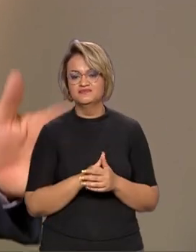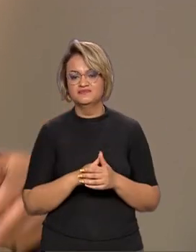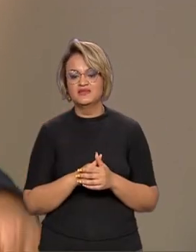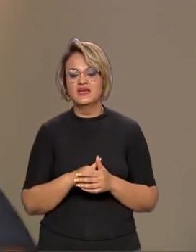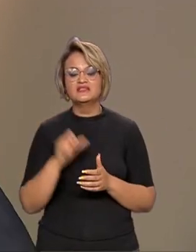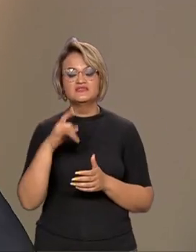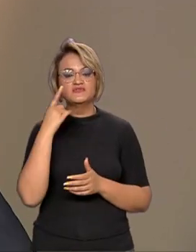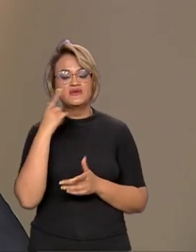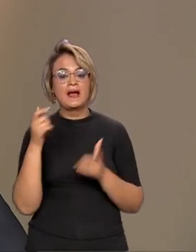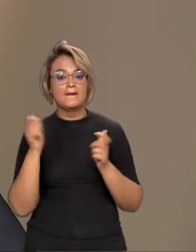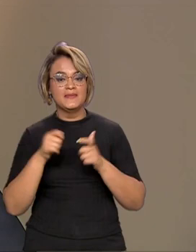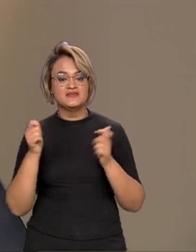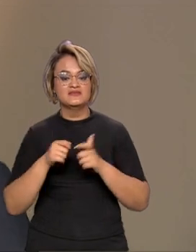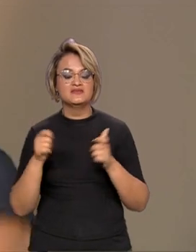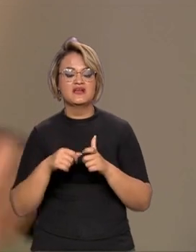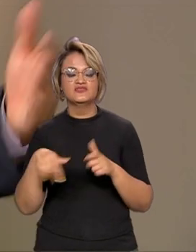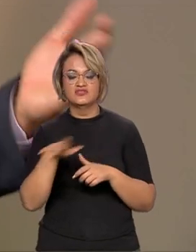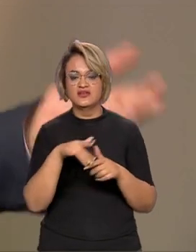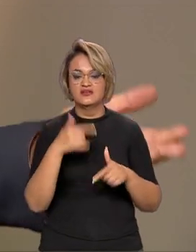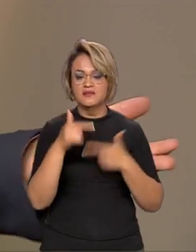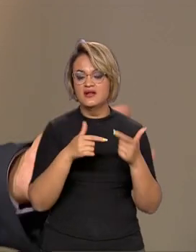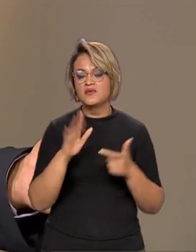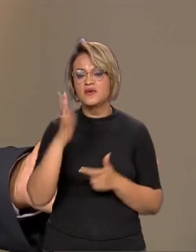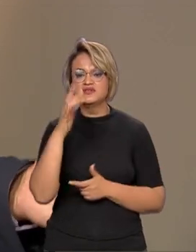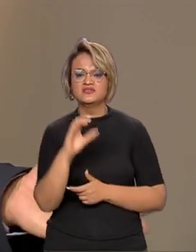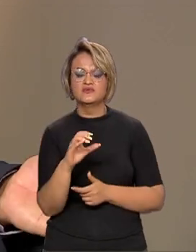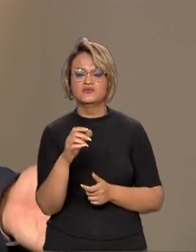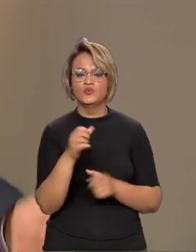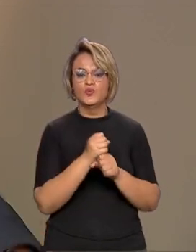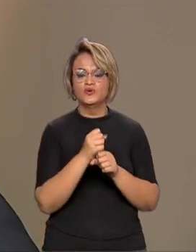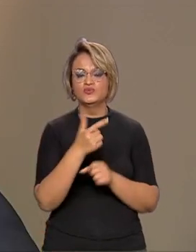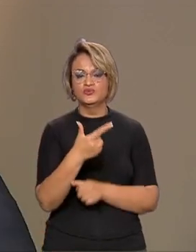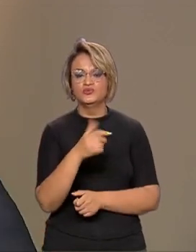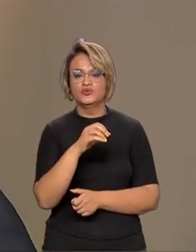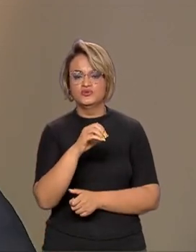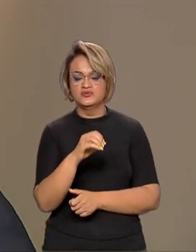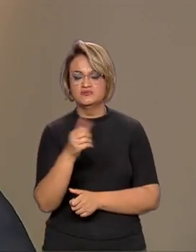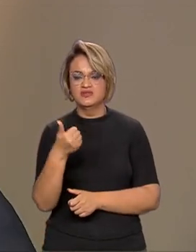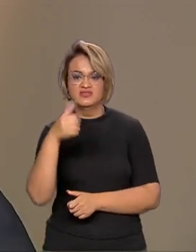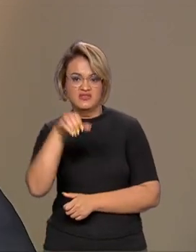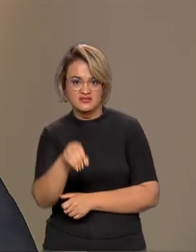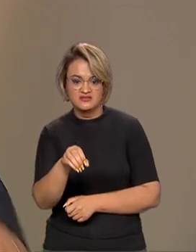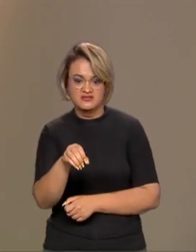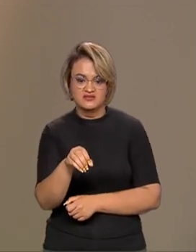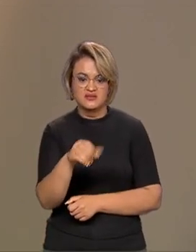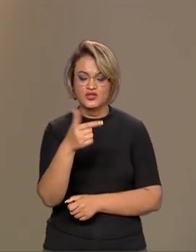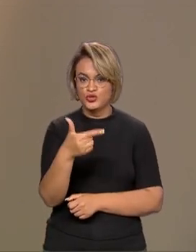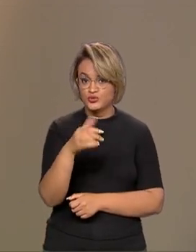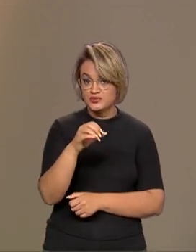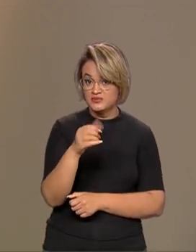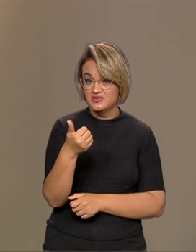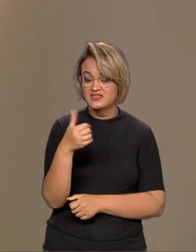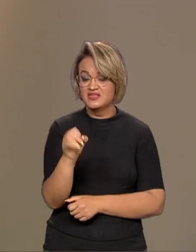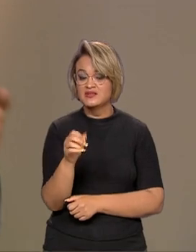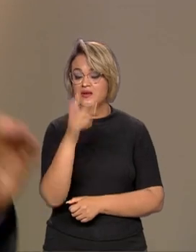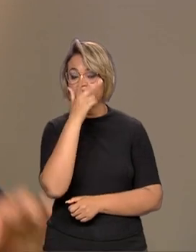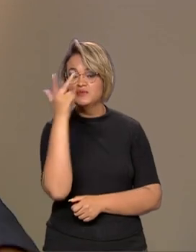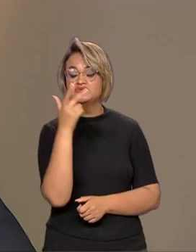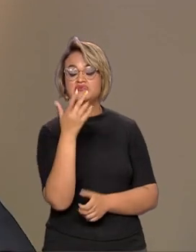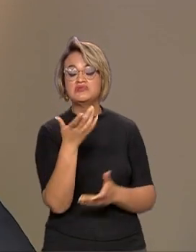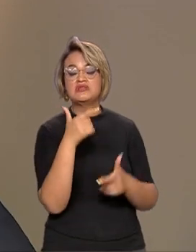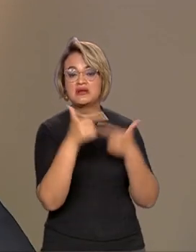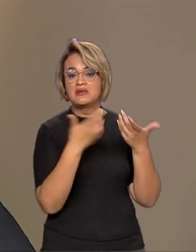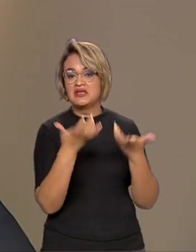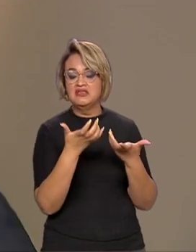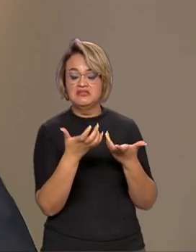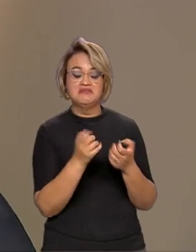capacidade do mercado de trabalho, como aconteceu em 2010, por exemplo. Em 2010, quem queria trabalhar tinha emprego